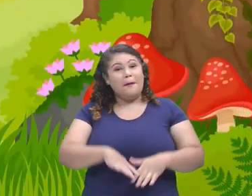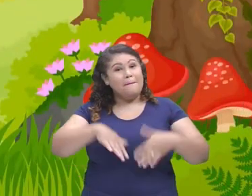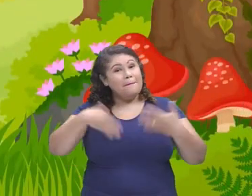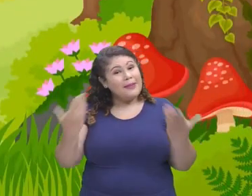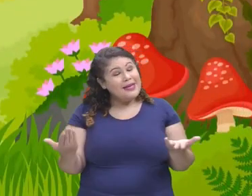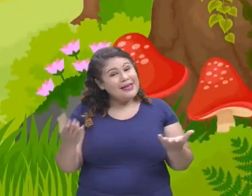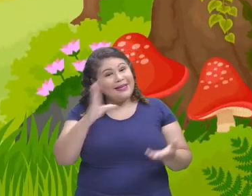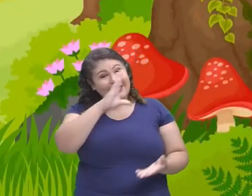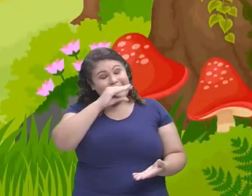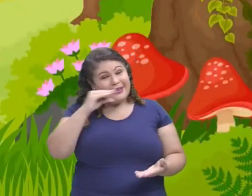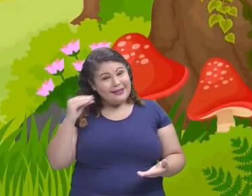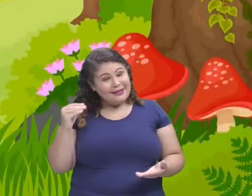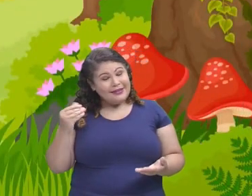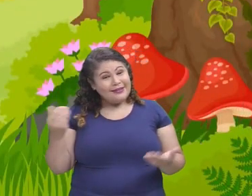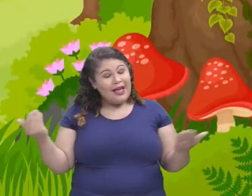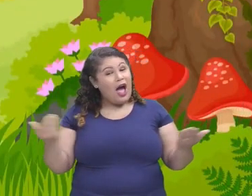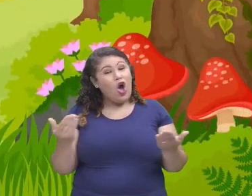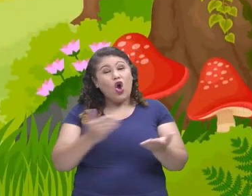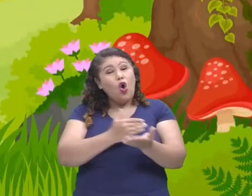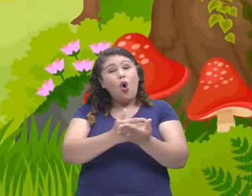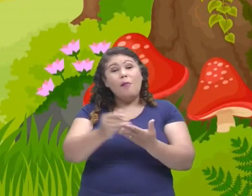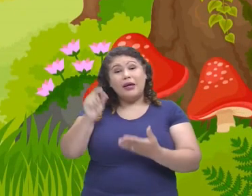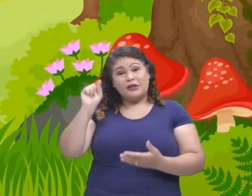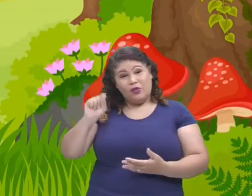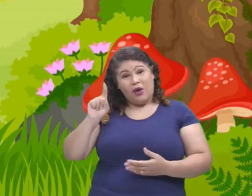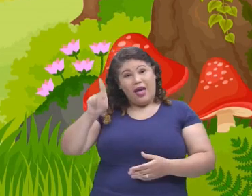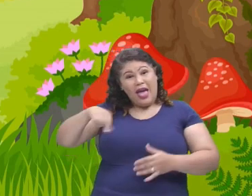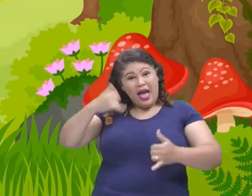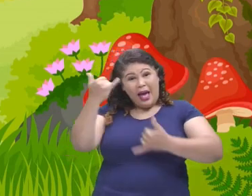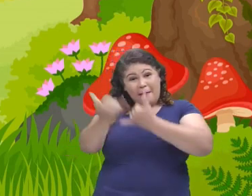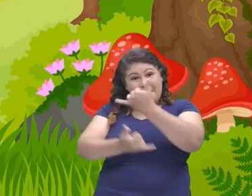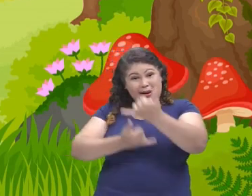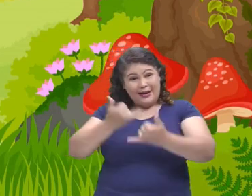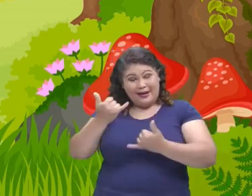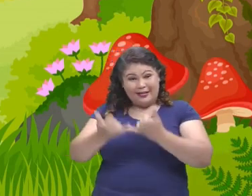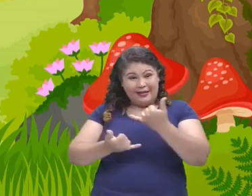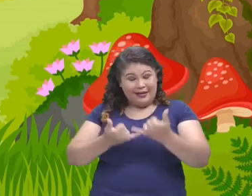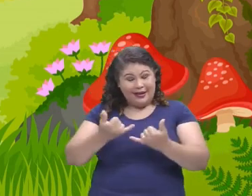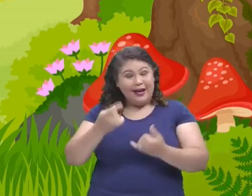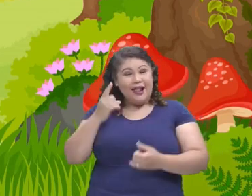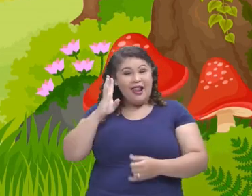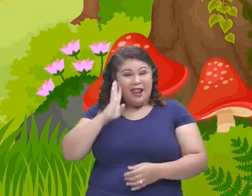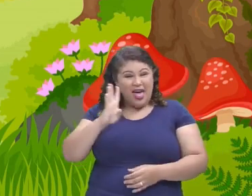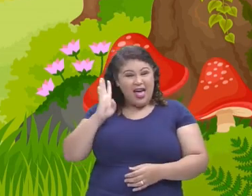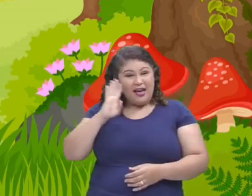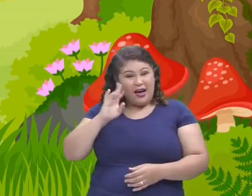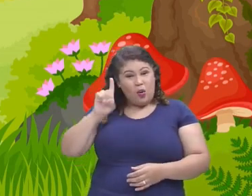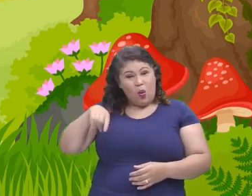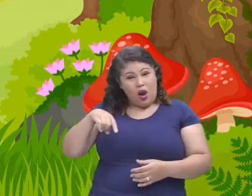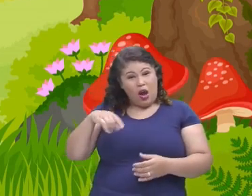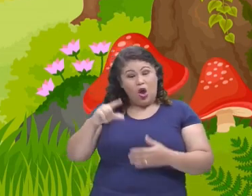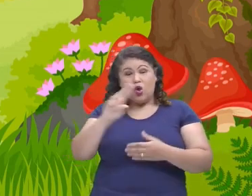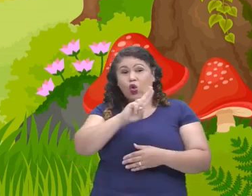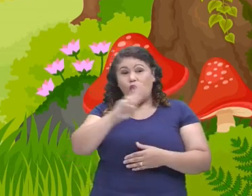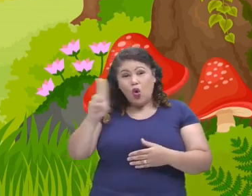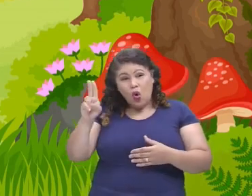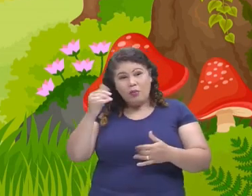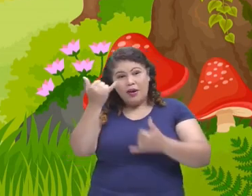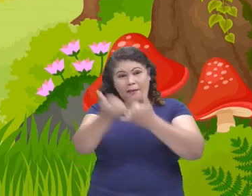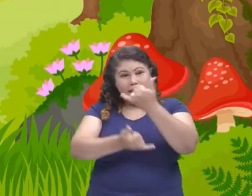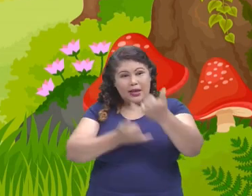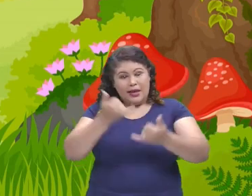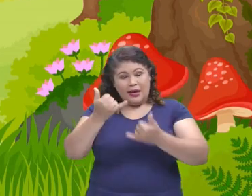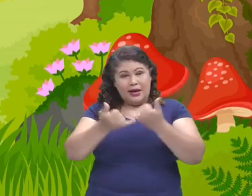Crianças, agora nós vamos jogar um jogo muito interessante. O nome do nosso jogo é Jogo do